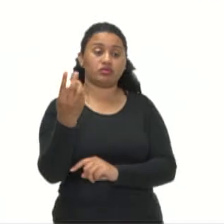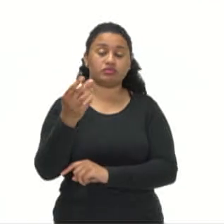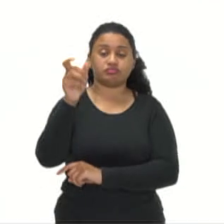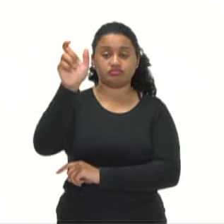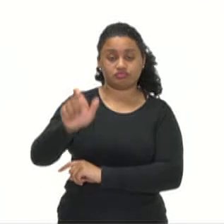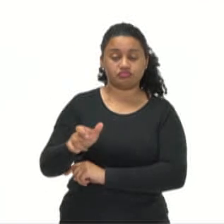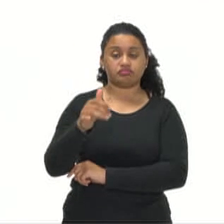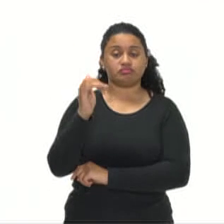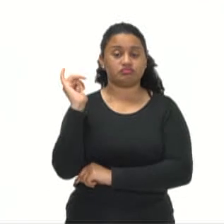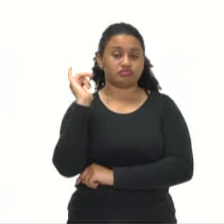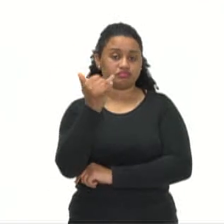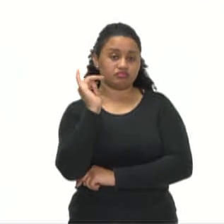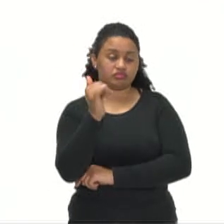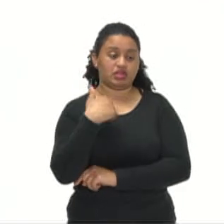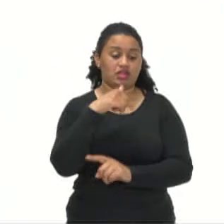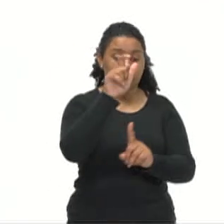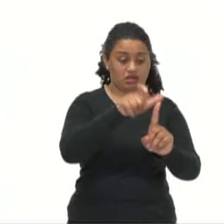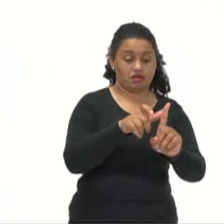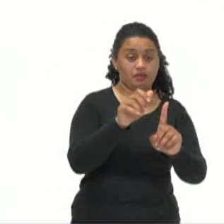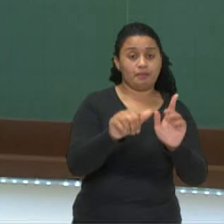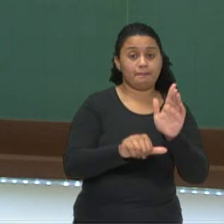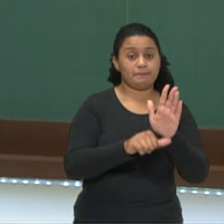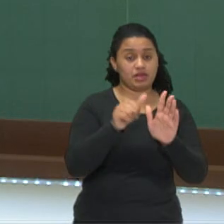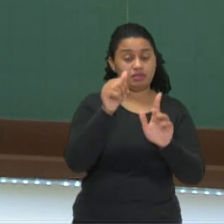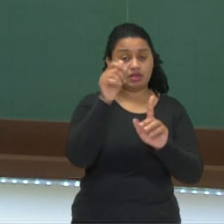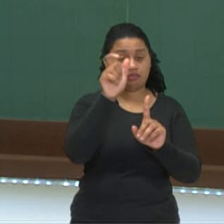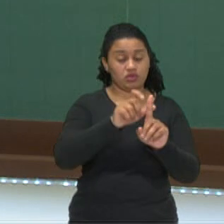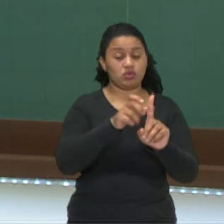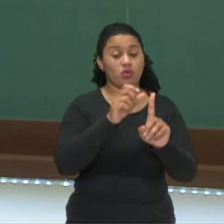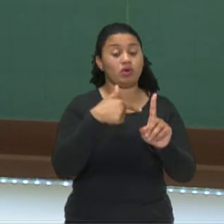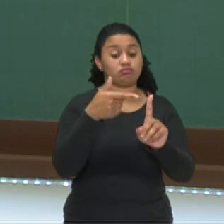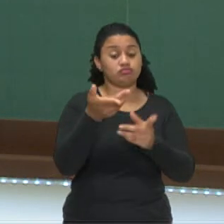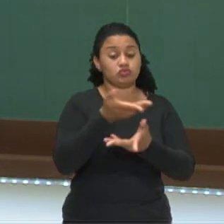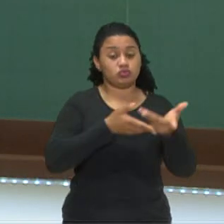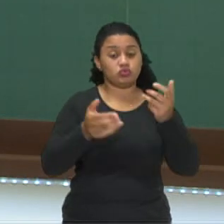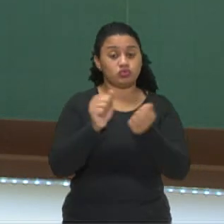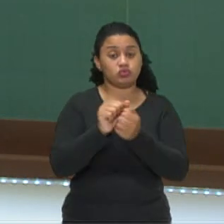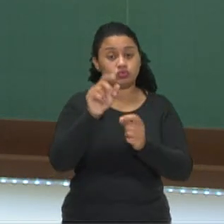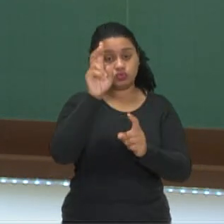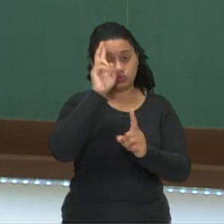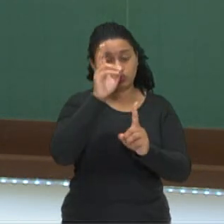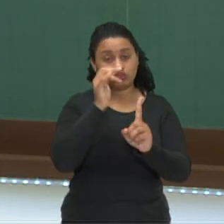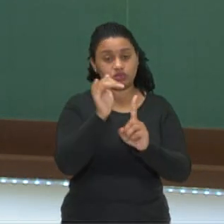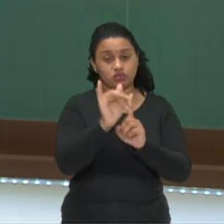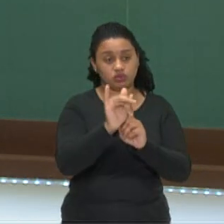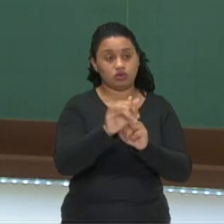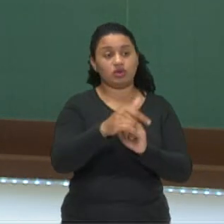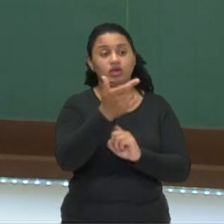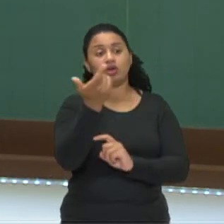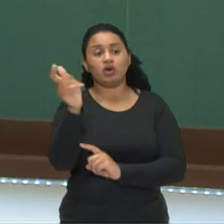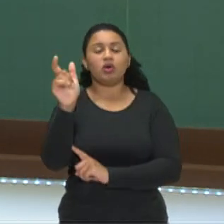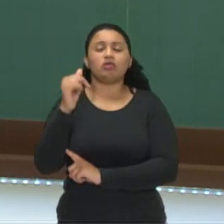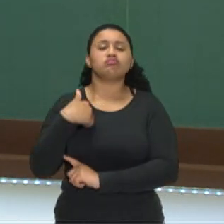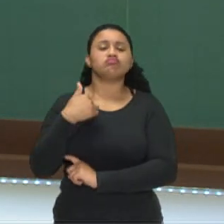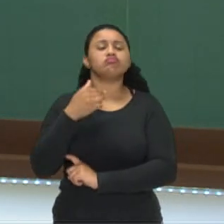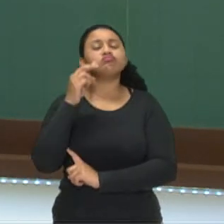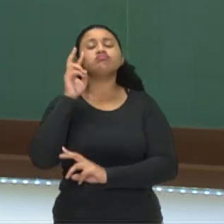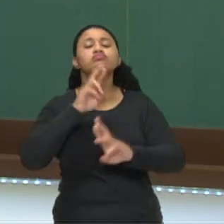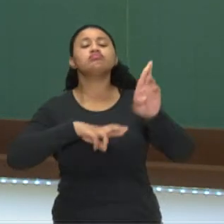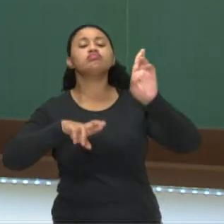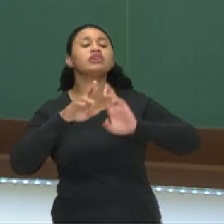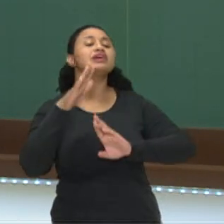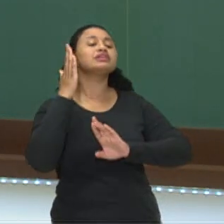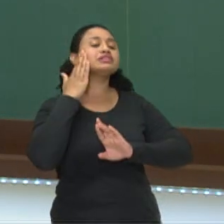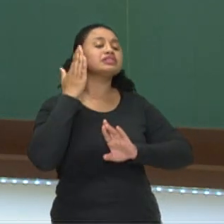Primeira pessoa, quando o narrador é personagem, ele participa da história. Em terceira pessoa é quando o narrador, ele só